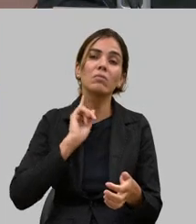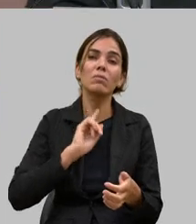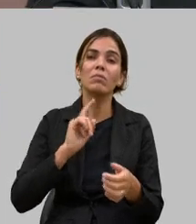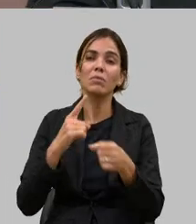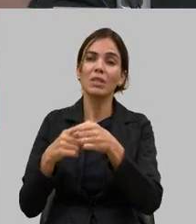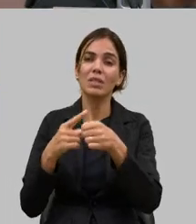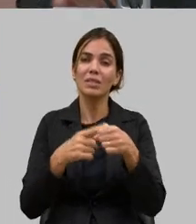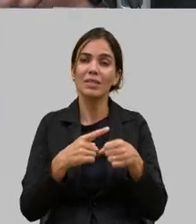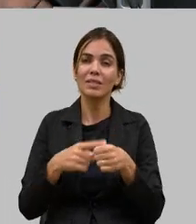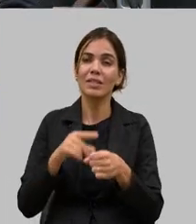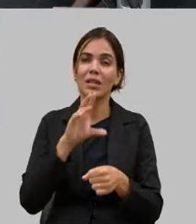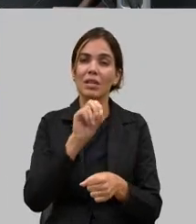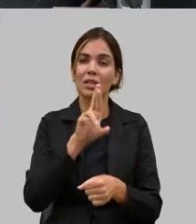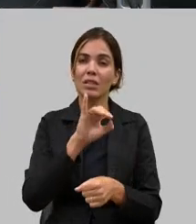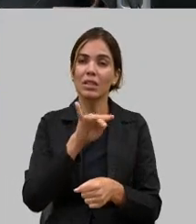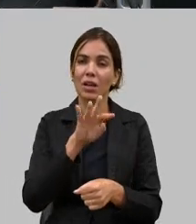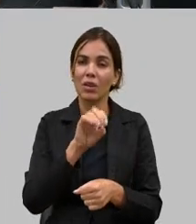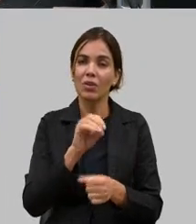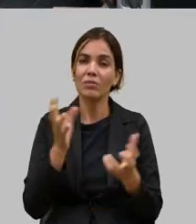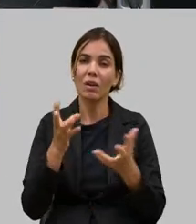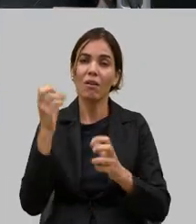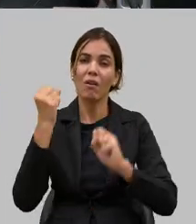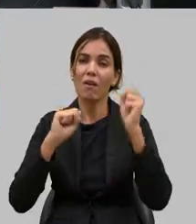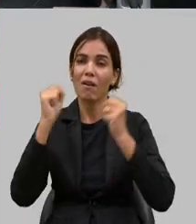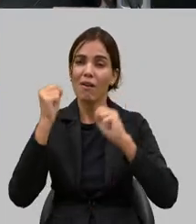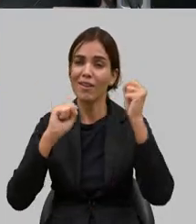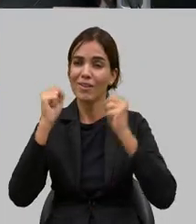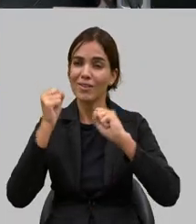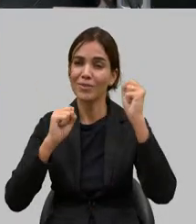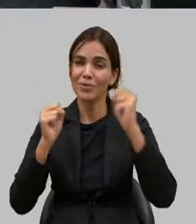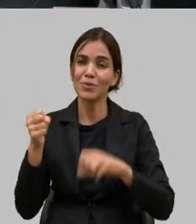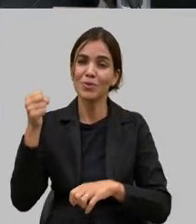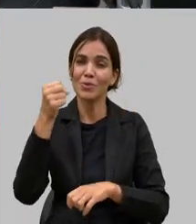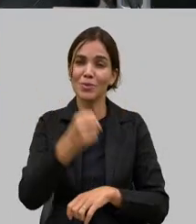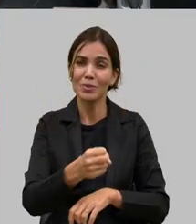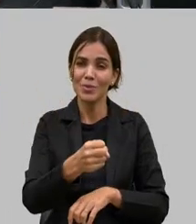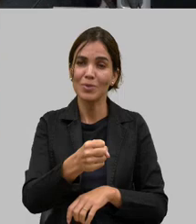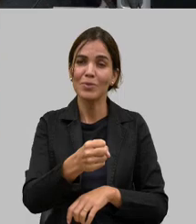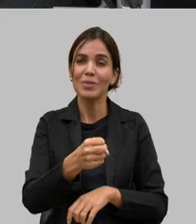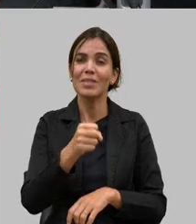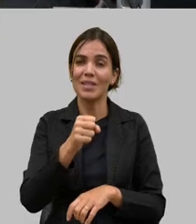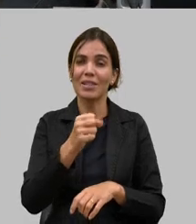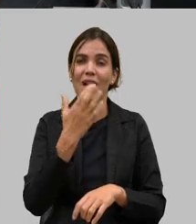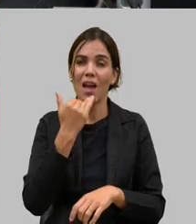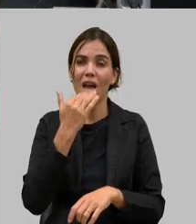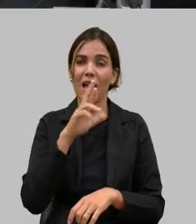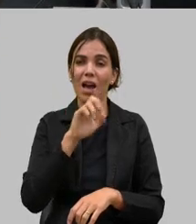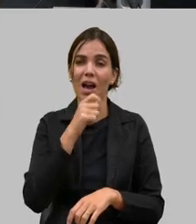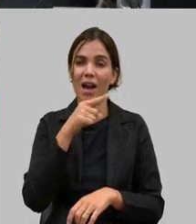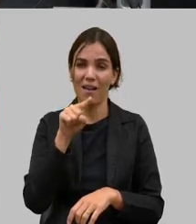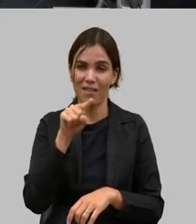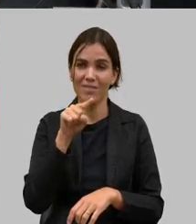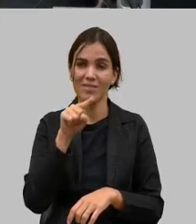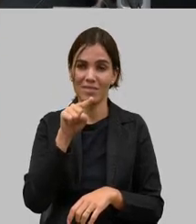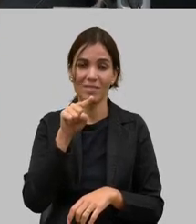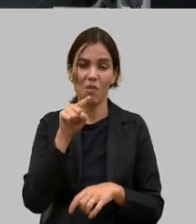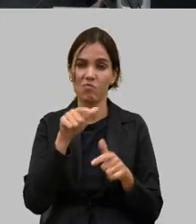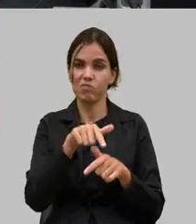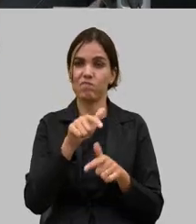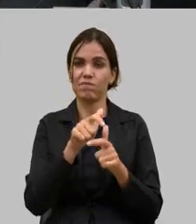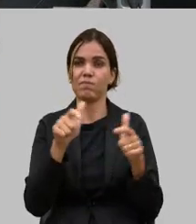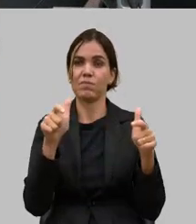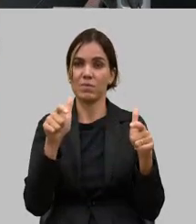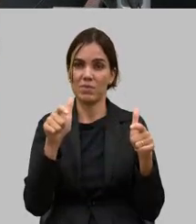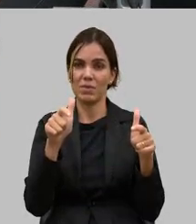estamos instalando agora a maior indústria de ração da América Latina a Itambé está inaugurando lá uma indústria agora em agosto já também